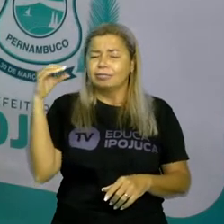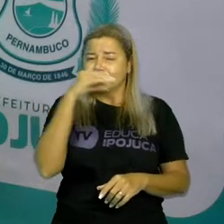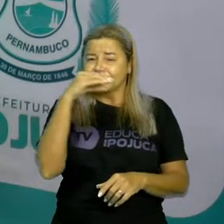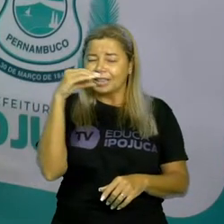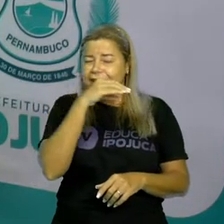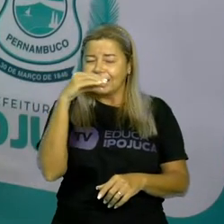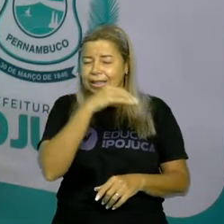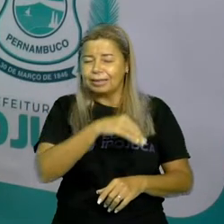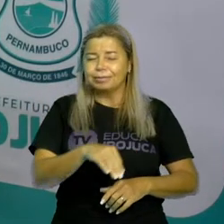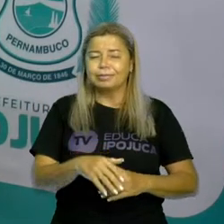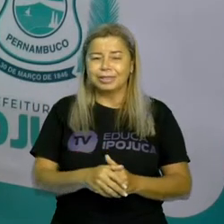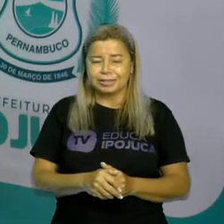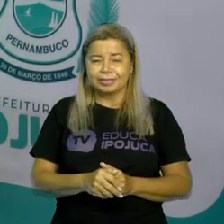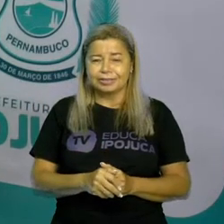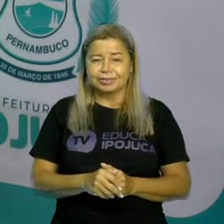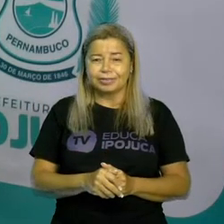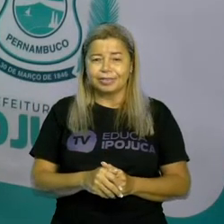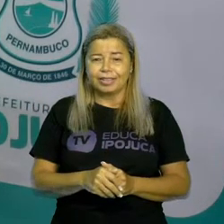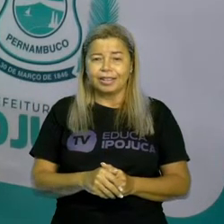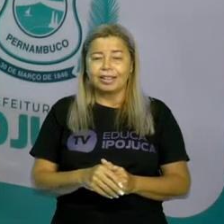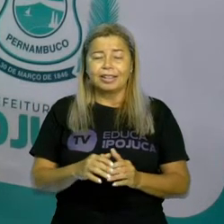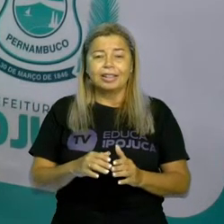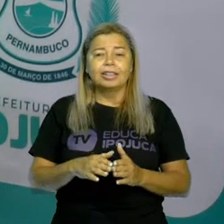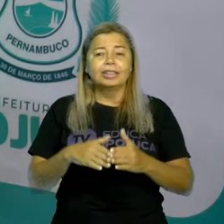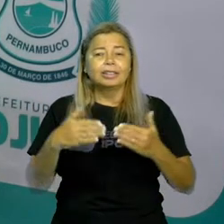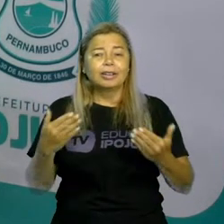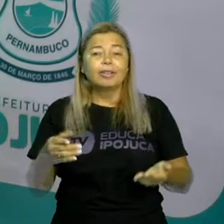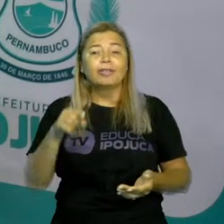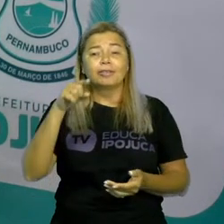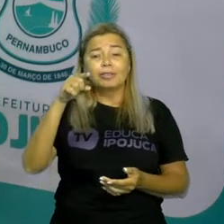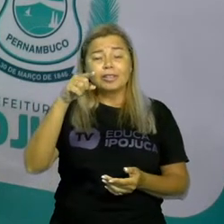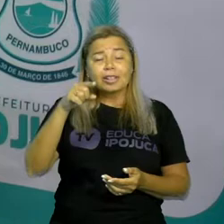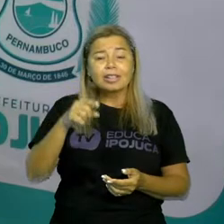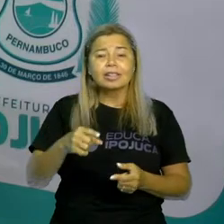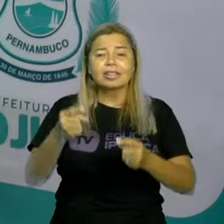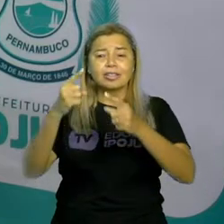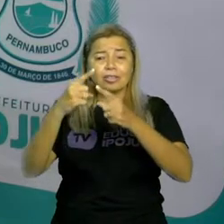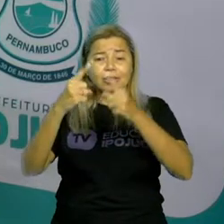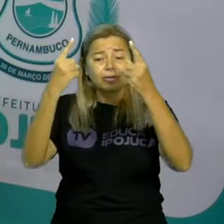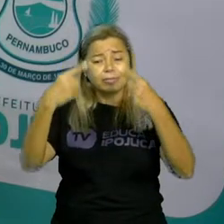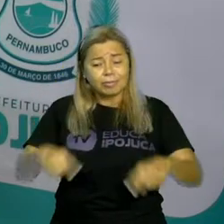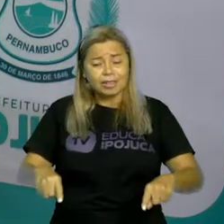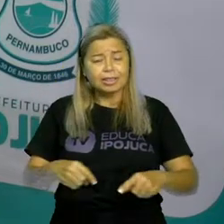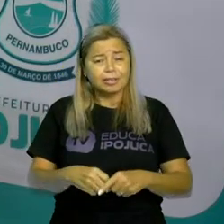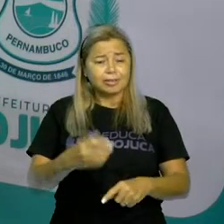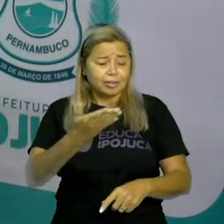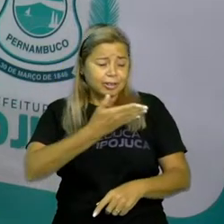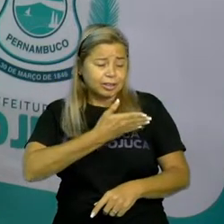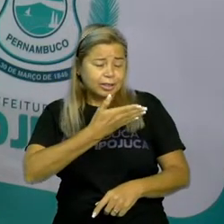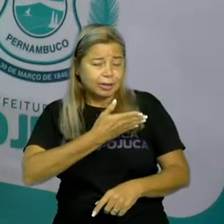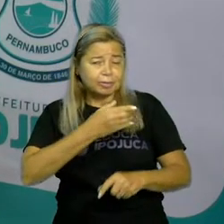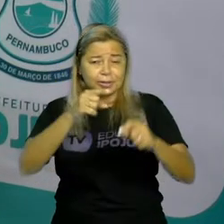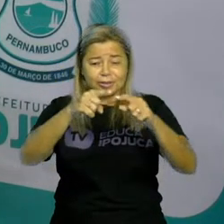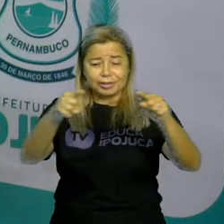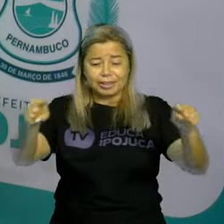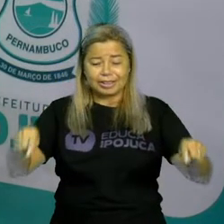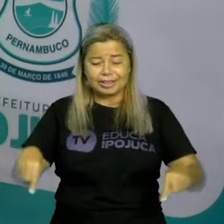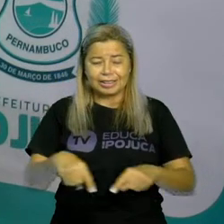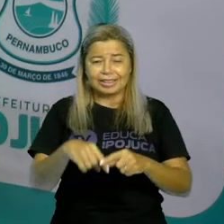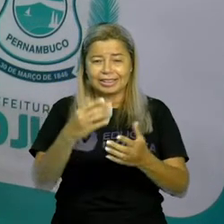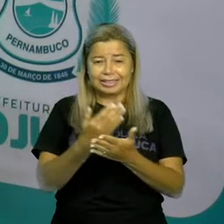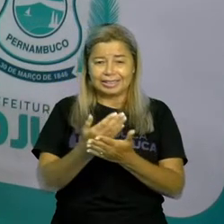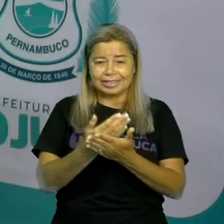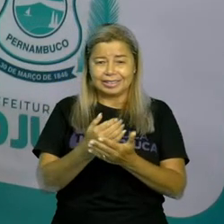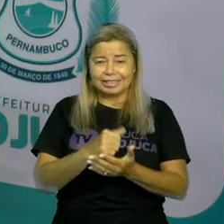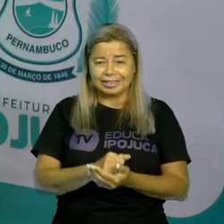precisão. E aí, vocês vão desafiar os coleguinhas de vocês na sala de aula. Tá certo?